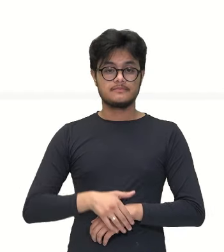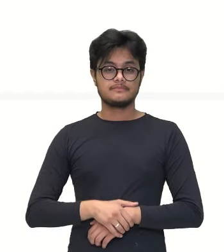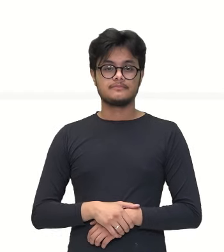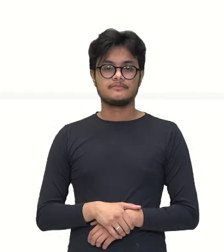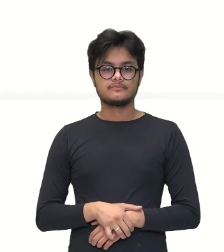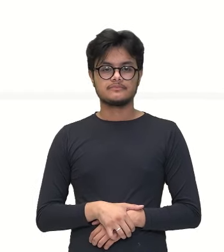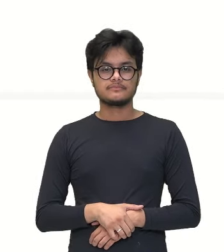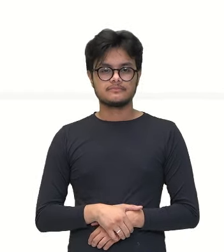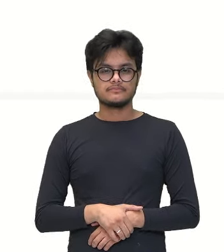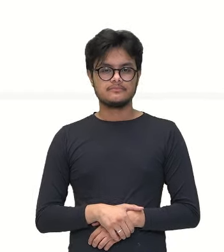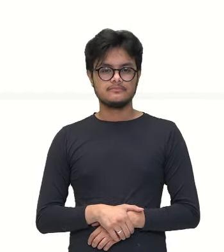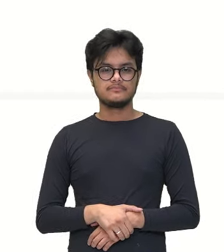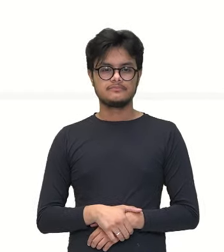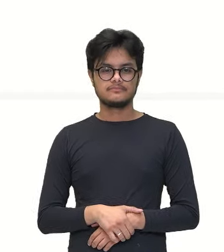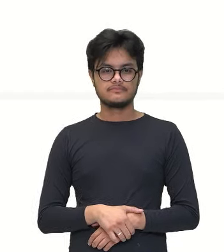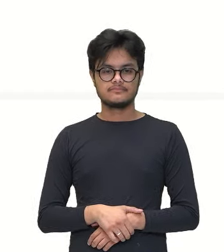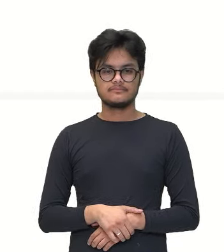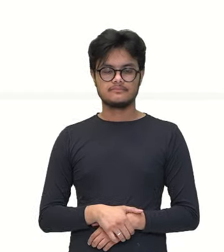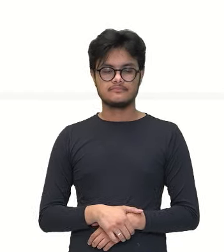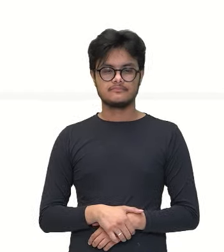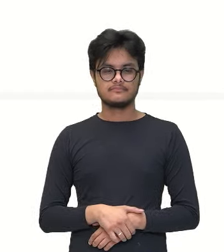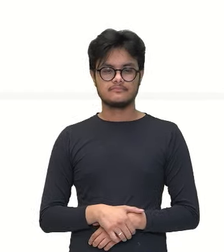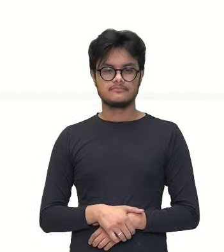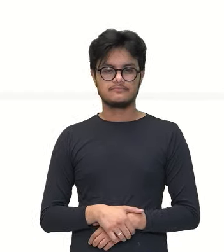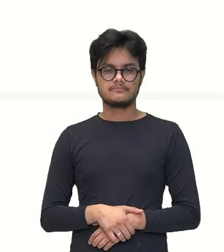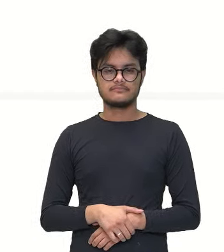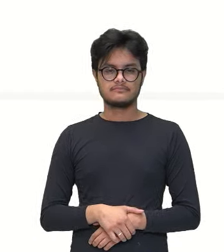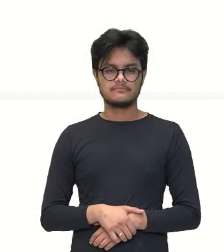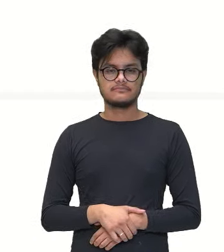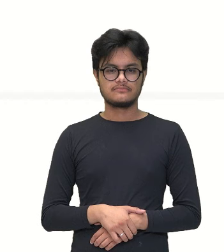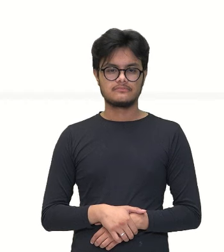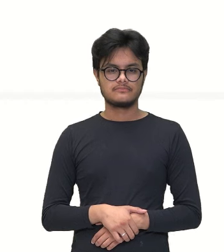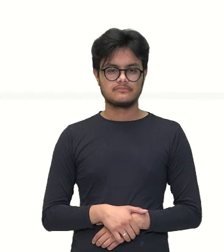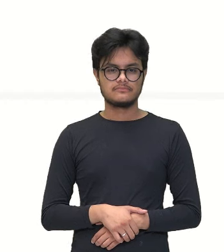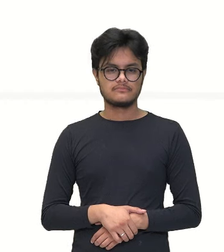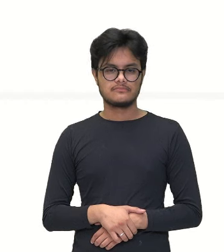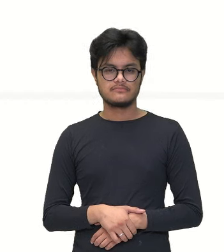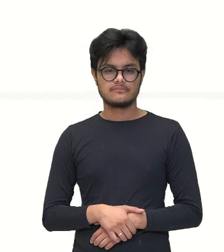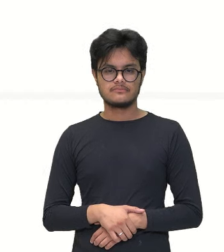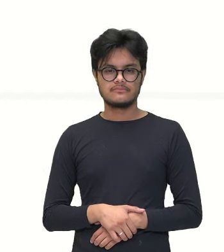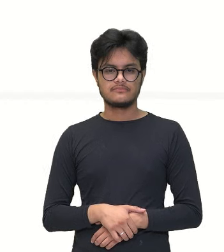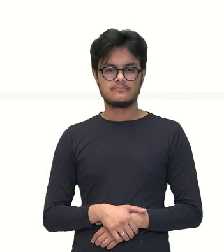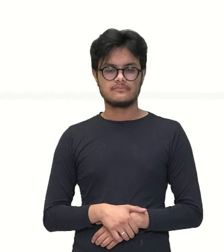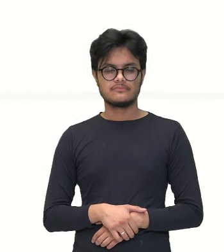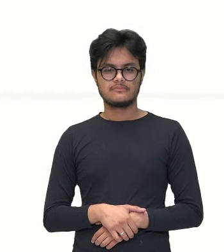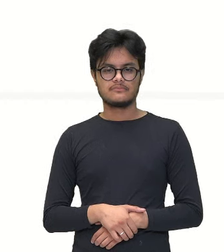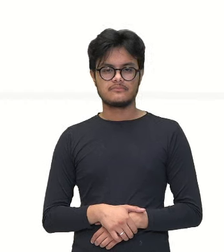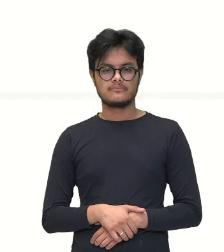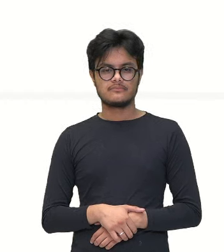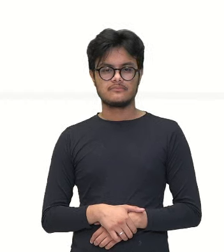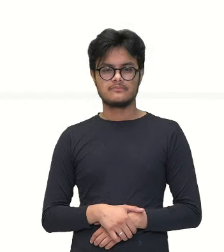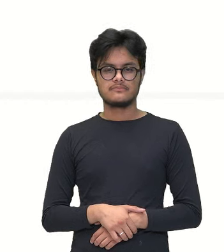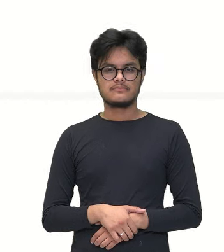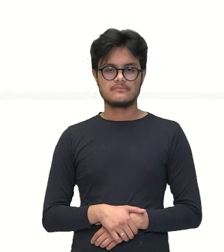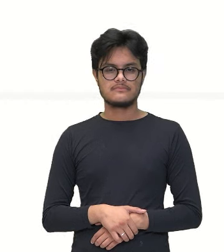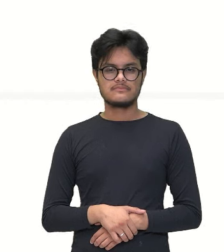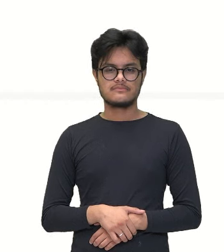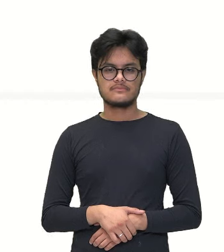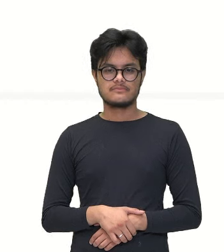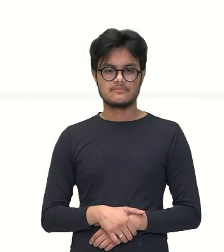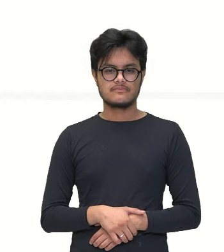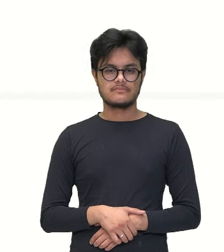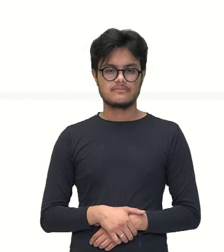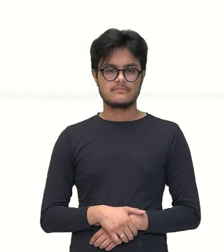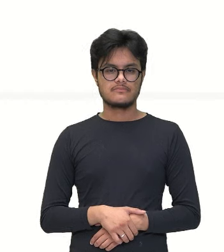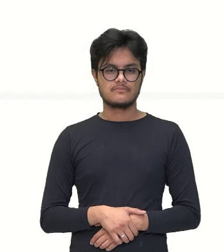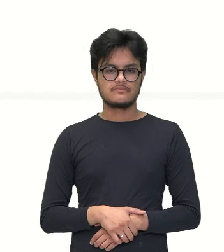caminhão. Porque é referente à diferença aqui de 600 sacos de cimento. Já colocou